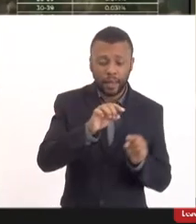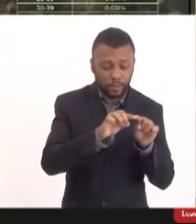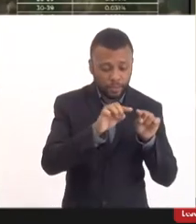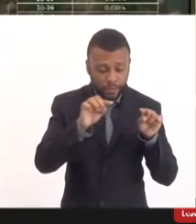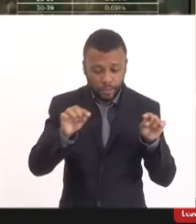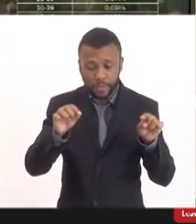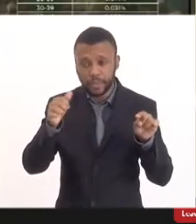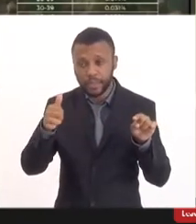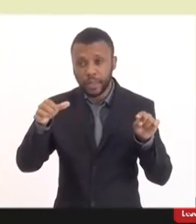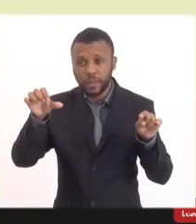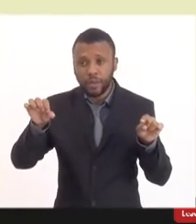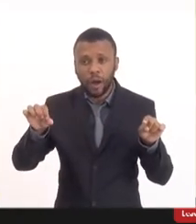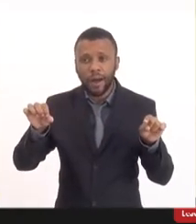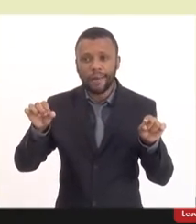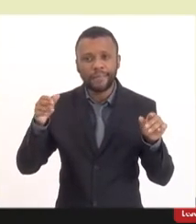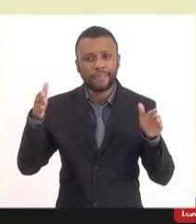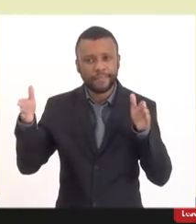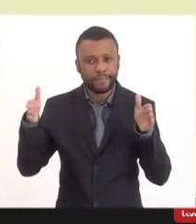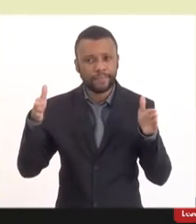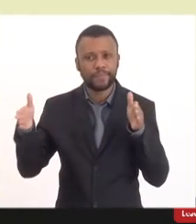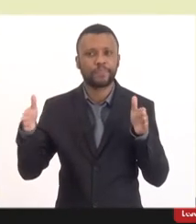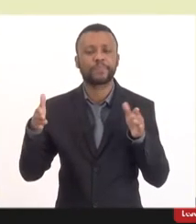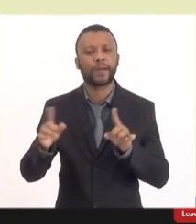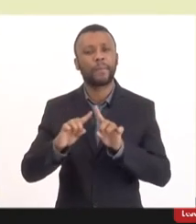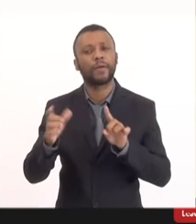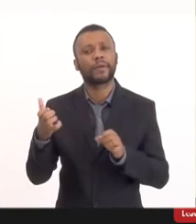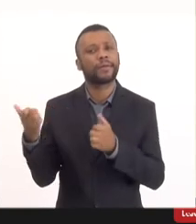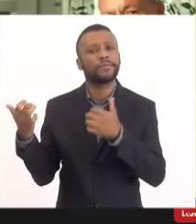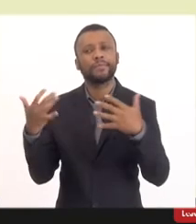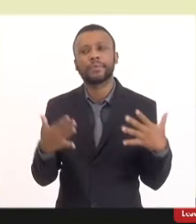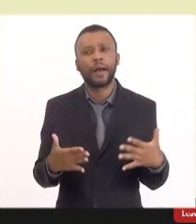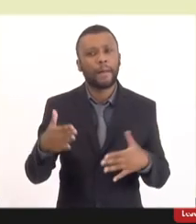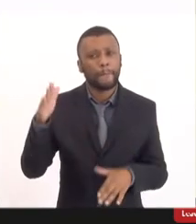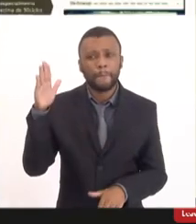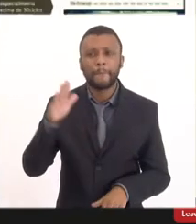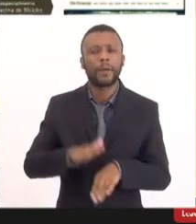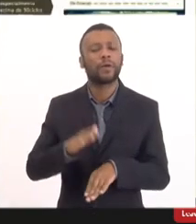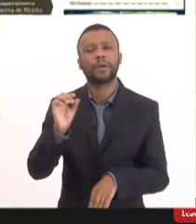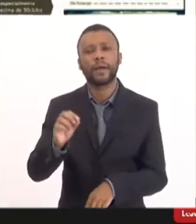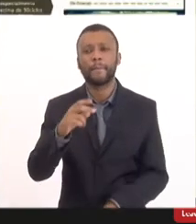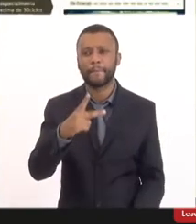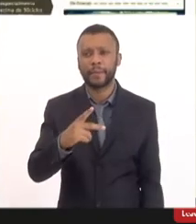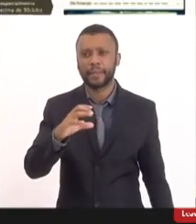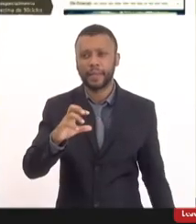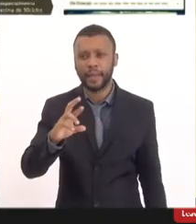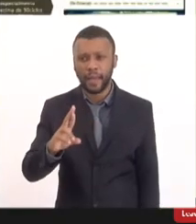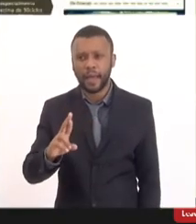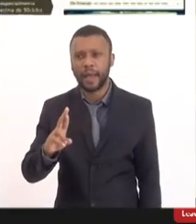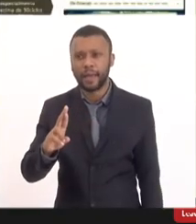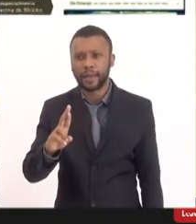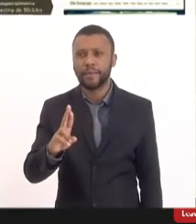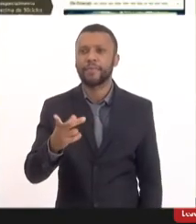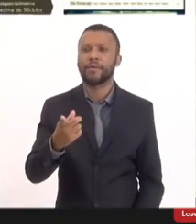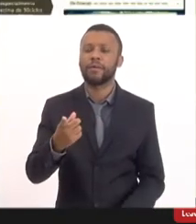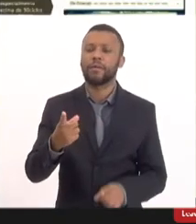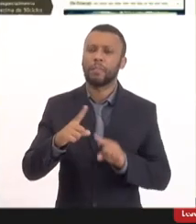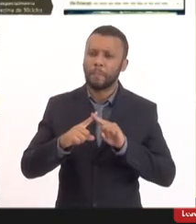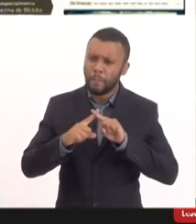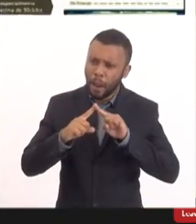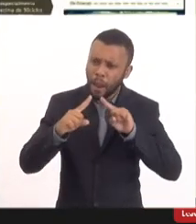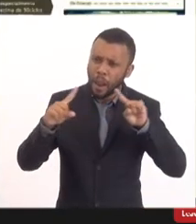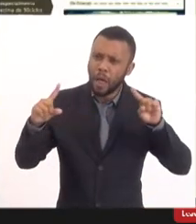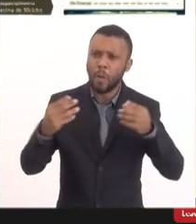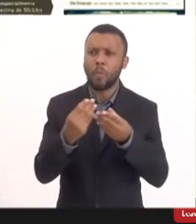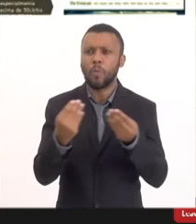.00027 mas o que eu quero dizer mais importante é que PCR doutora que ficou dando esse monte de casos no